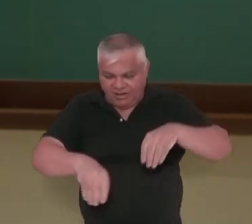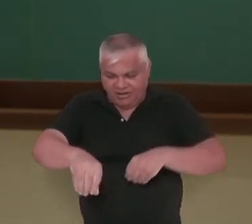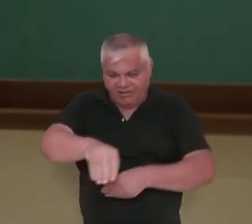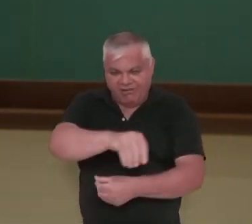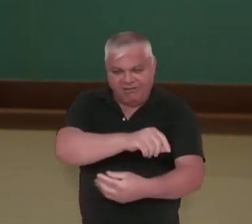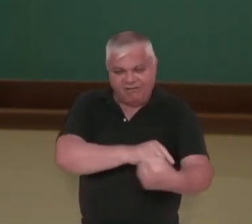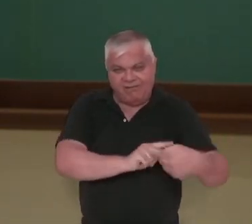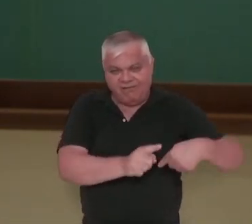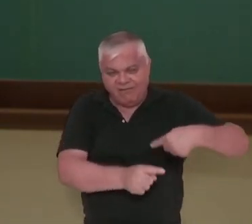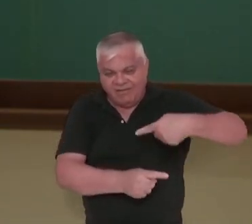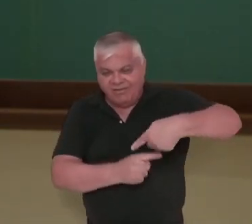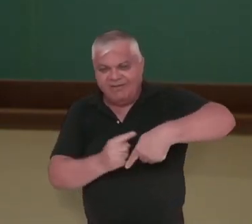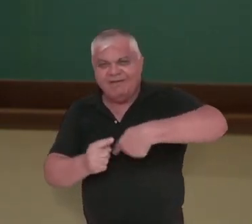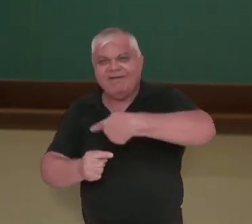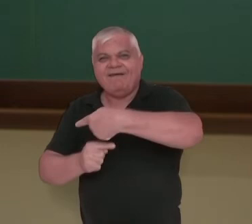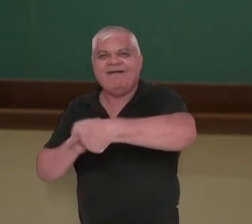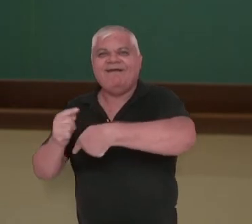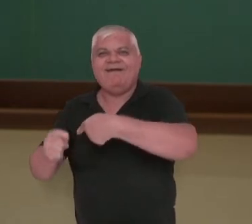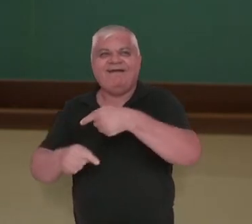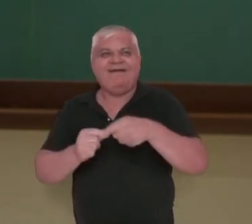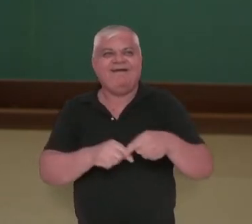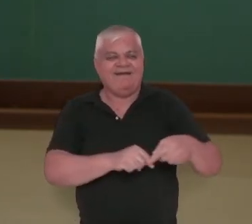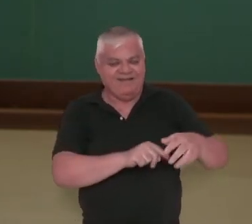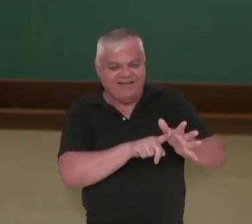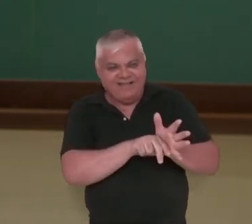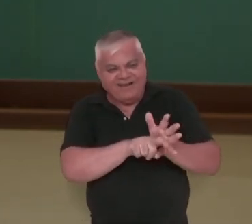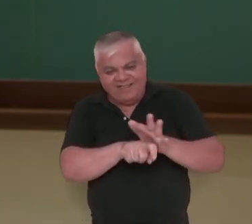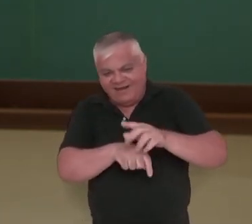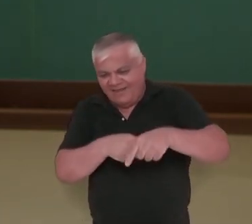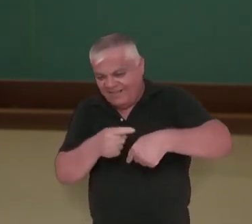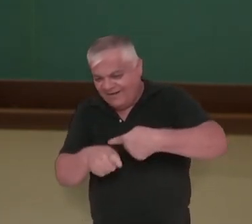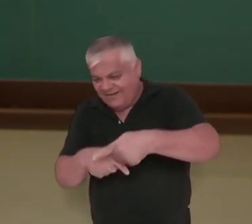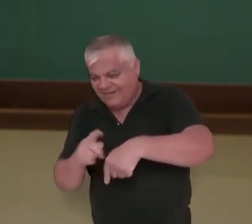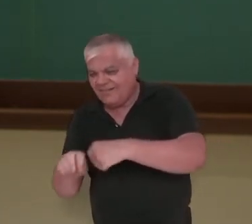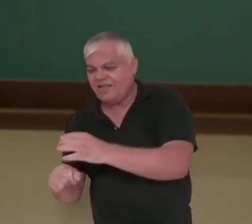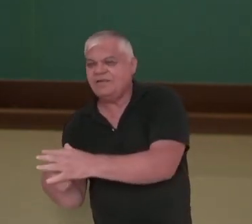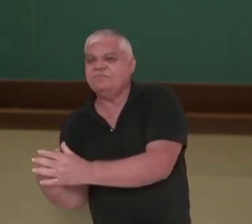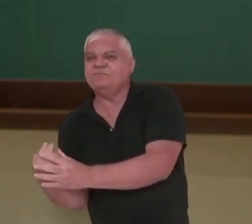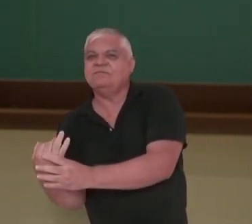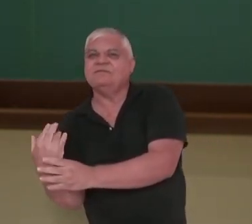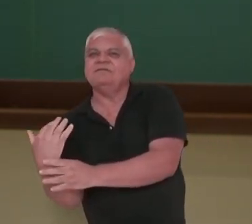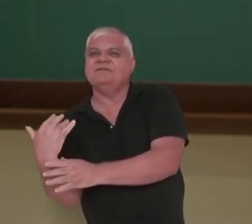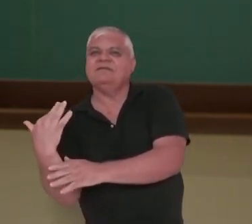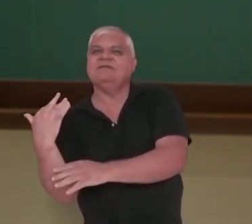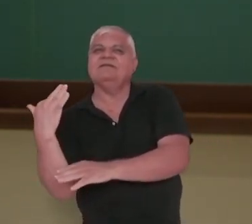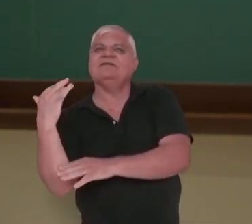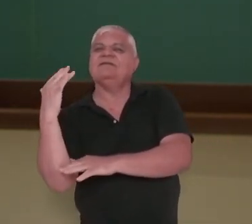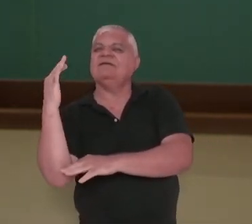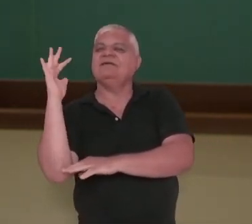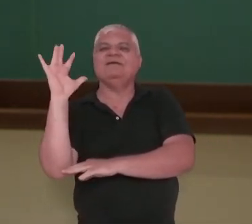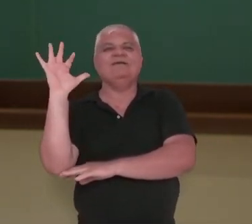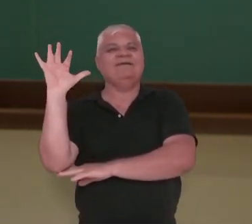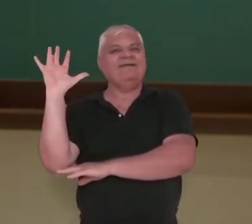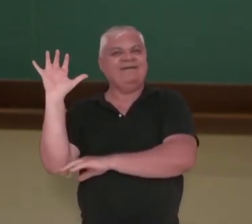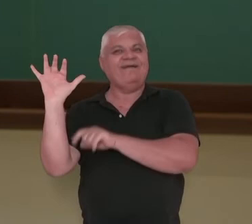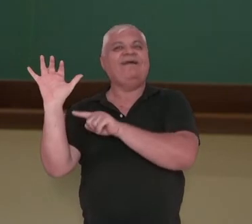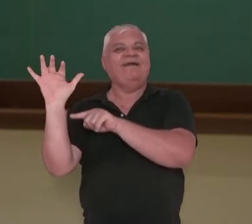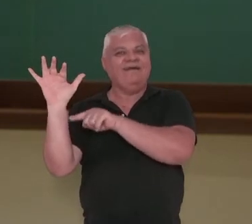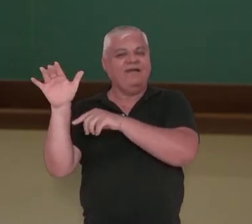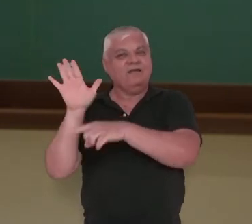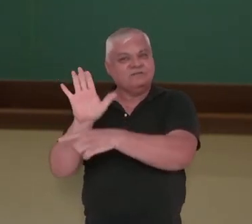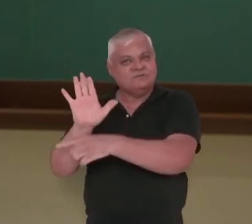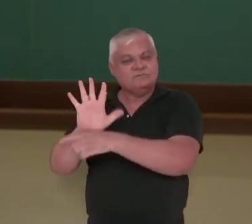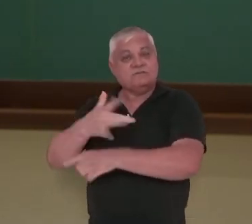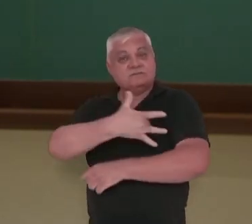alimentar, né? Que vai ali servir, então, para a nutrição das plantas, né? Que é necessário ali as plantas, até mesmo ali, né? Para